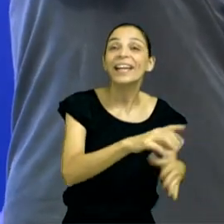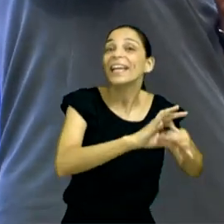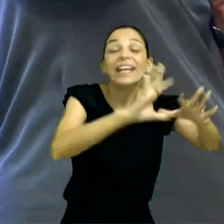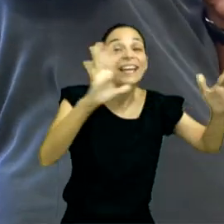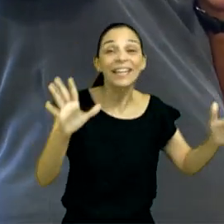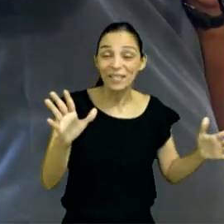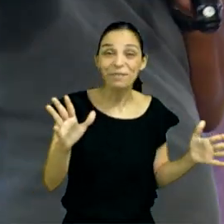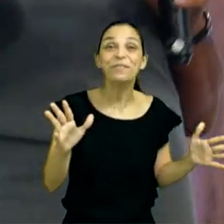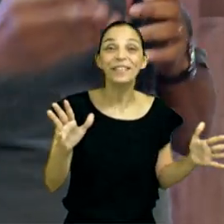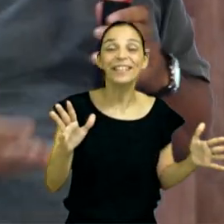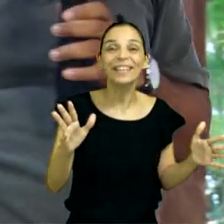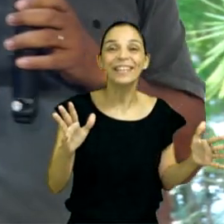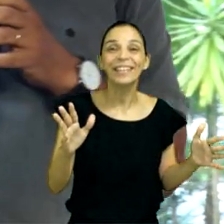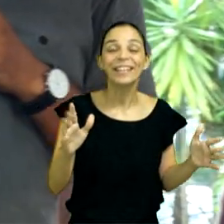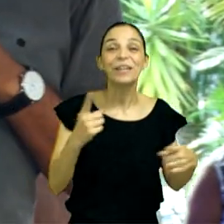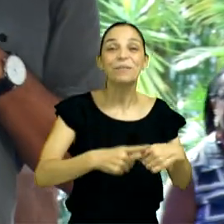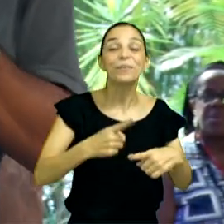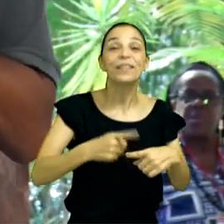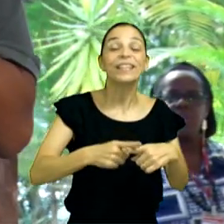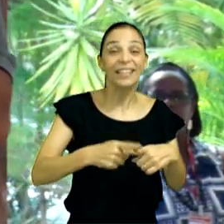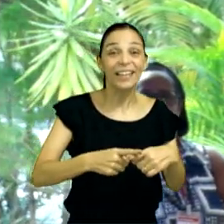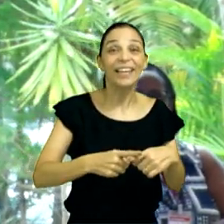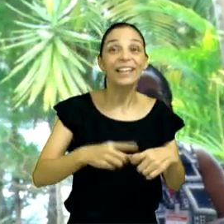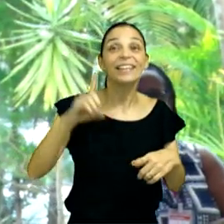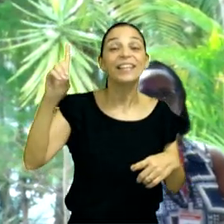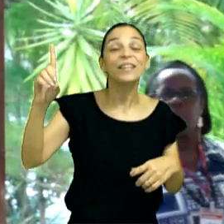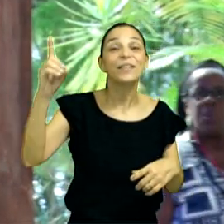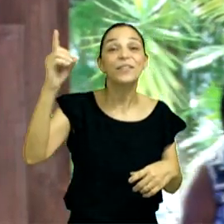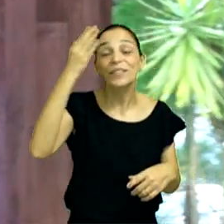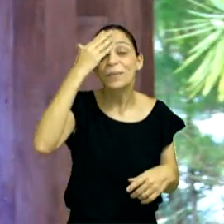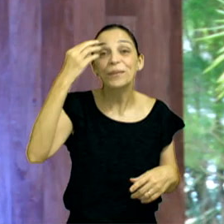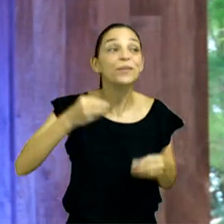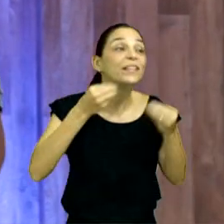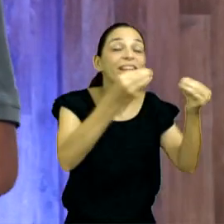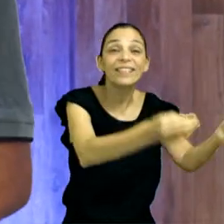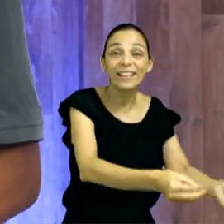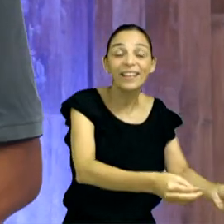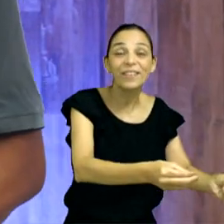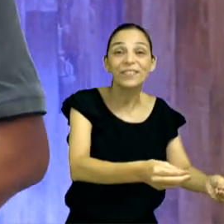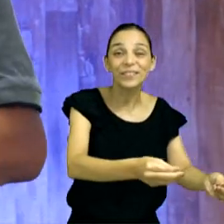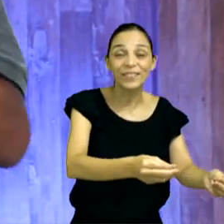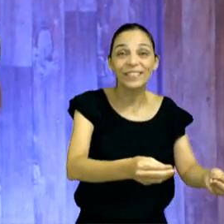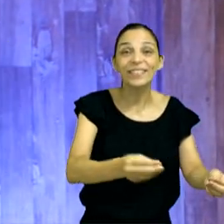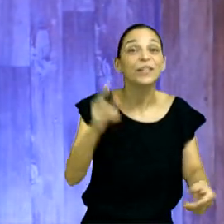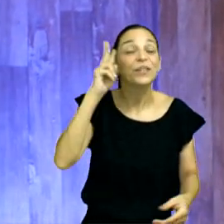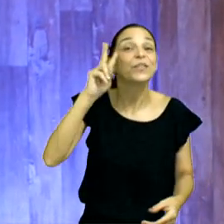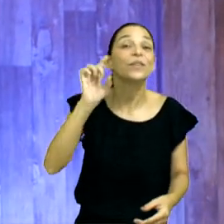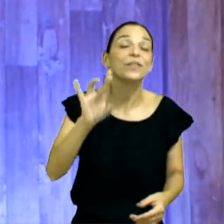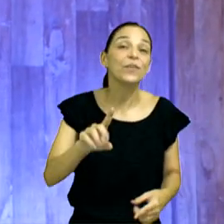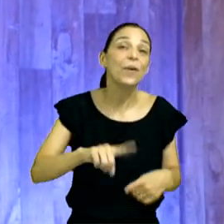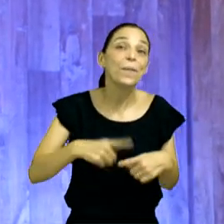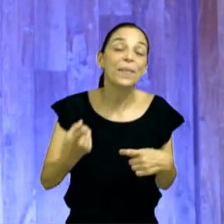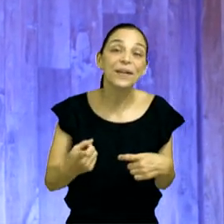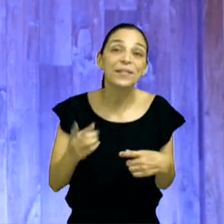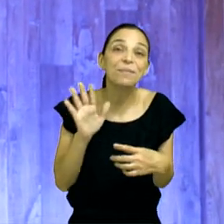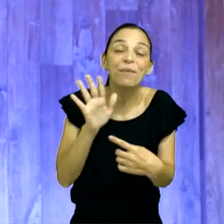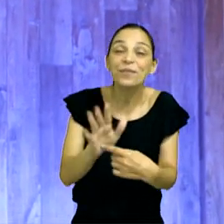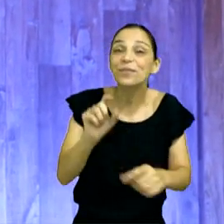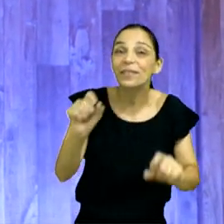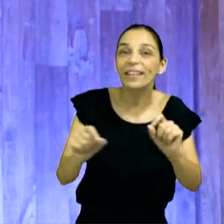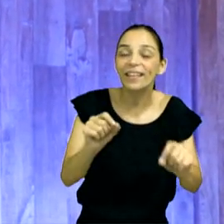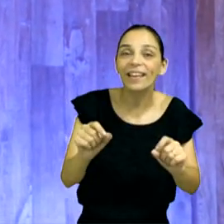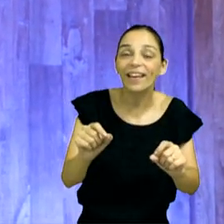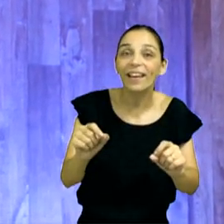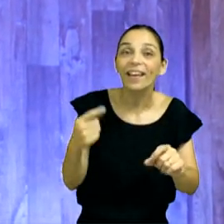Amém, amado? Há situações que... É uma situação humana, é um conto, mas mostra como há saídas que muitas vezes estão